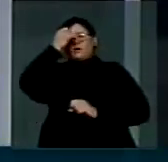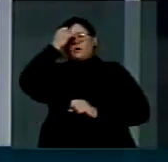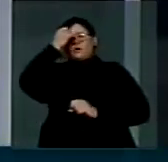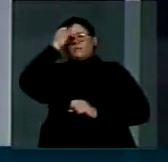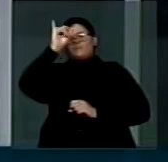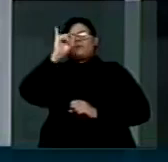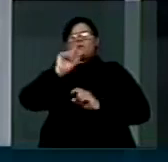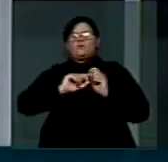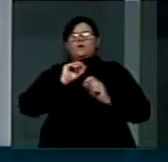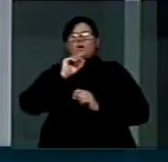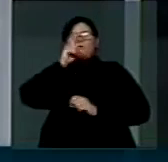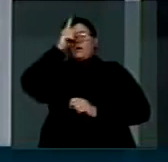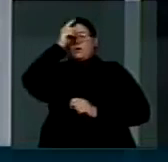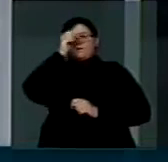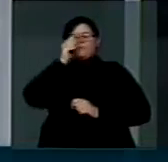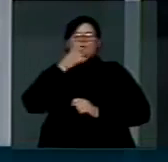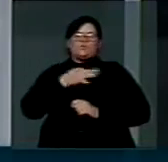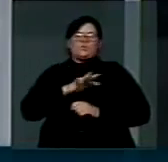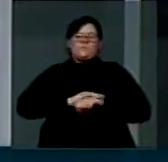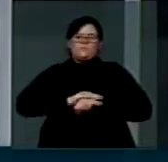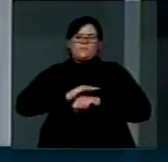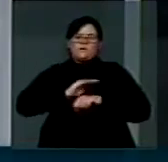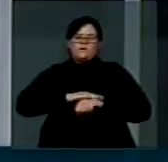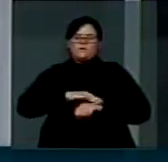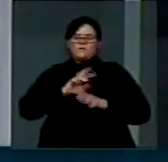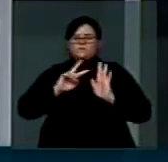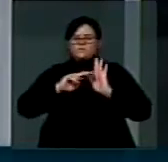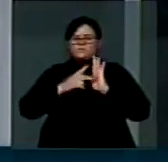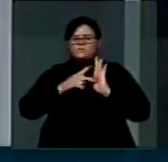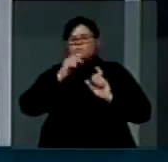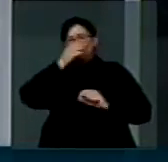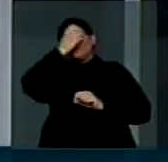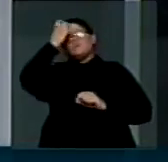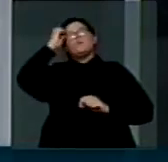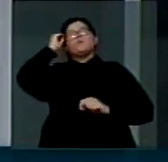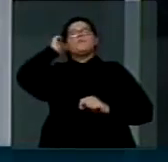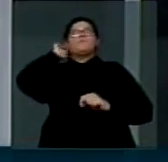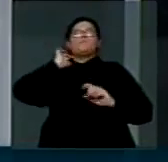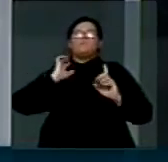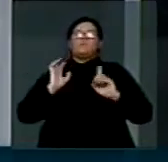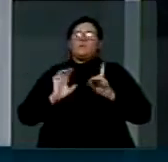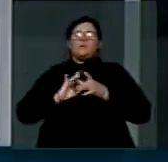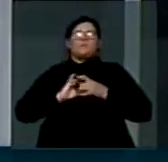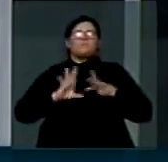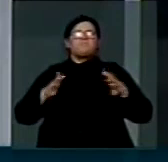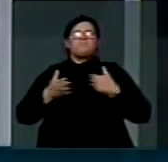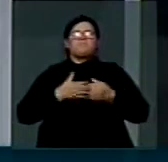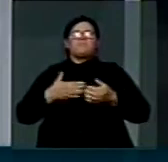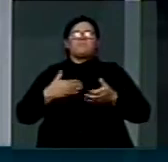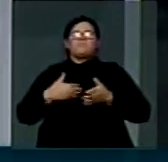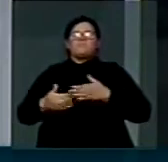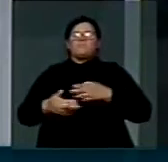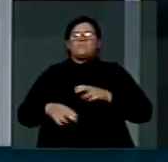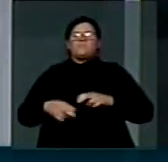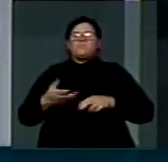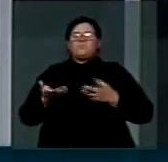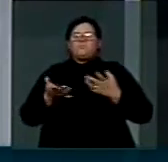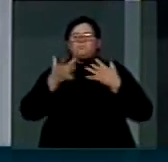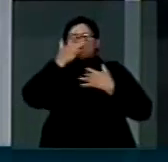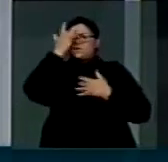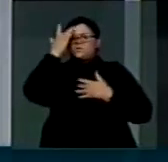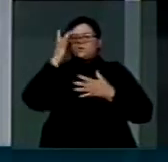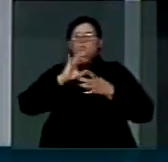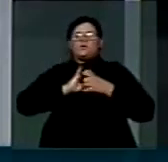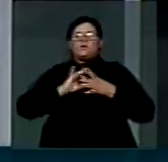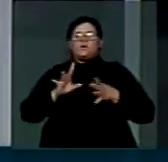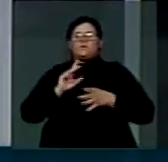famílias dessas vítimas. Significa impedir que a impunidade prevaleça numa situação dessa. Temos